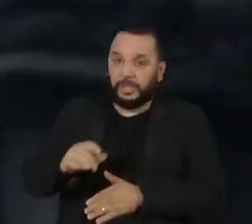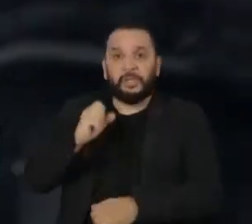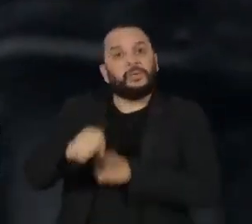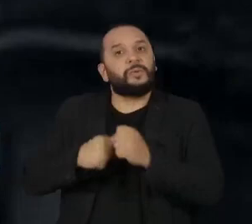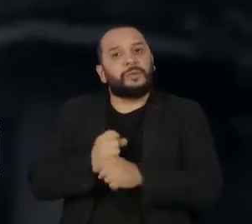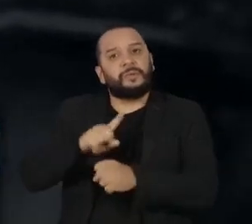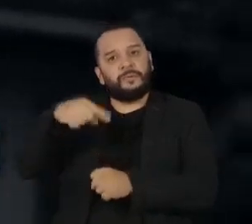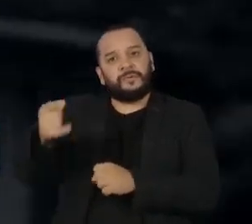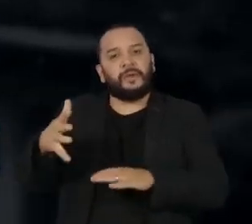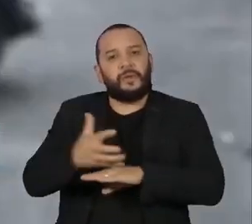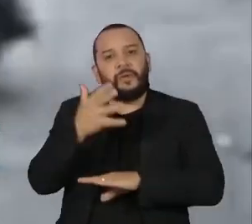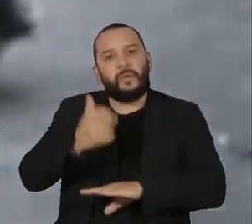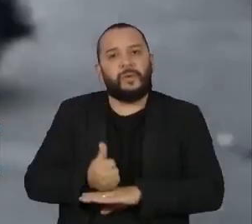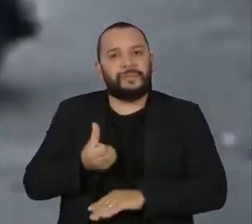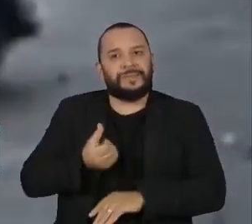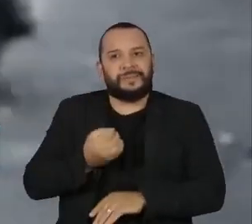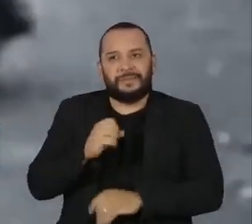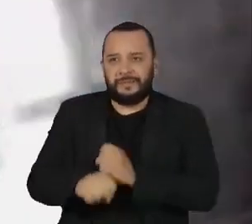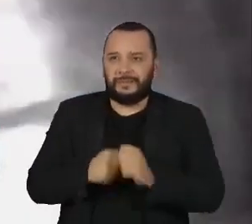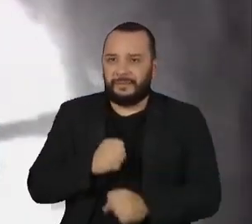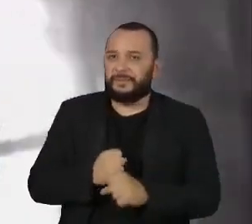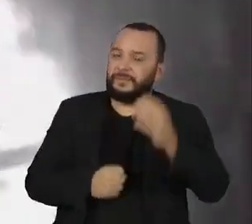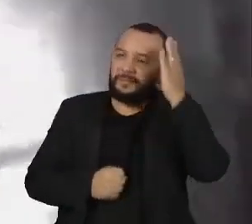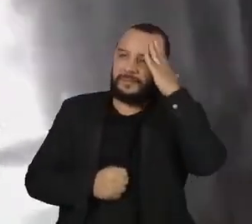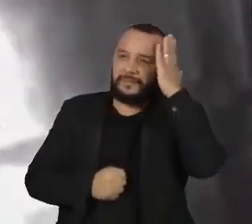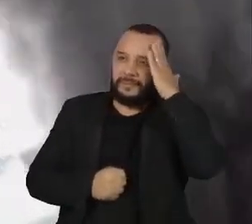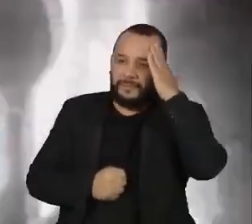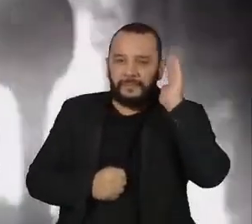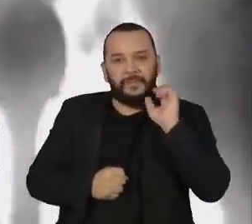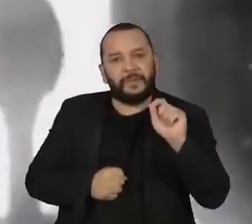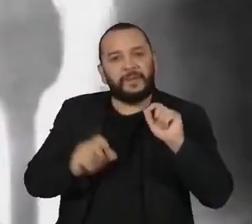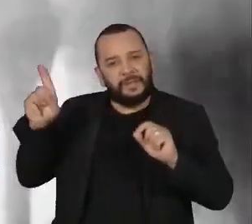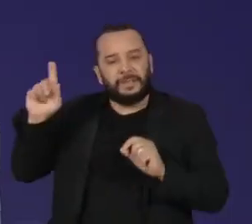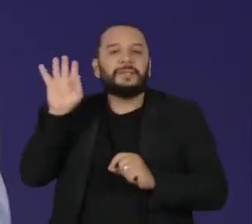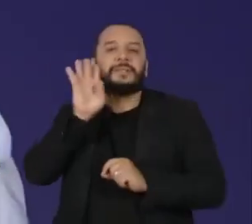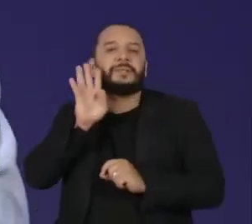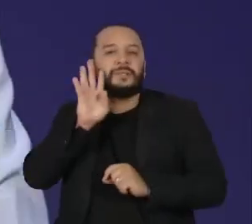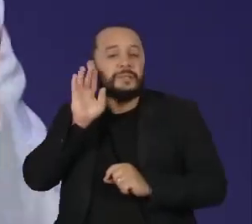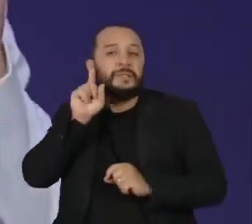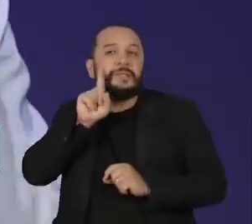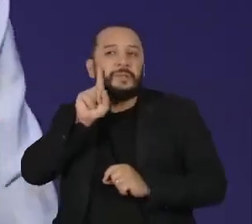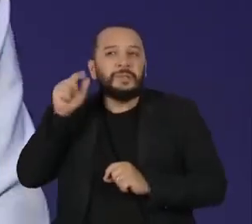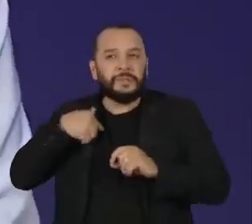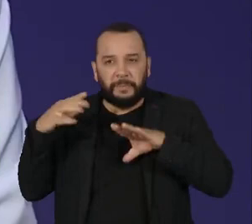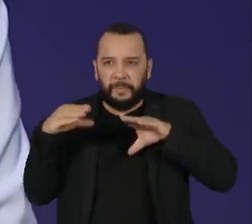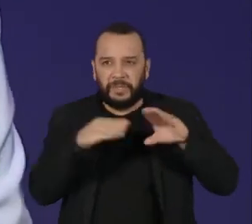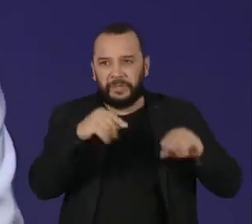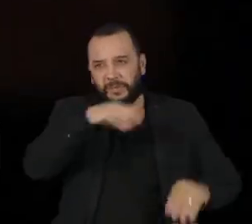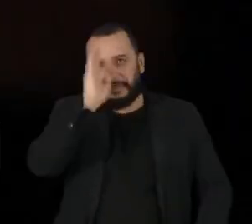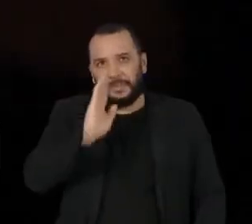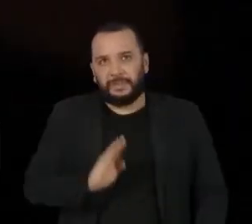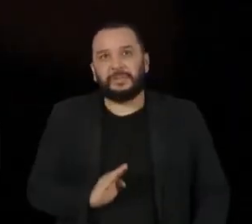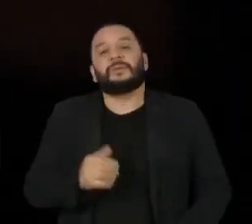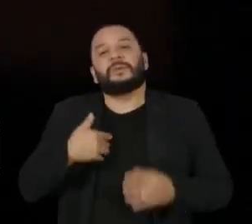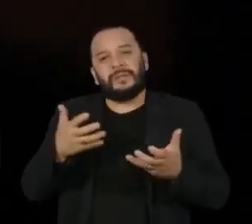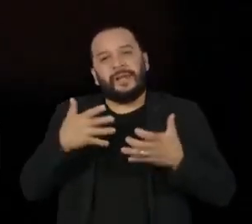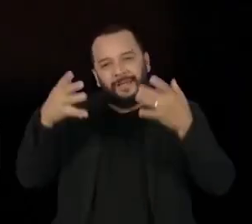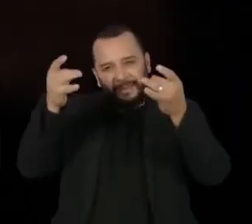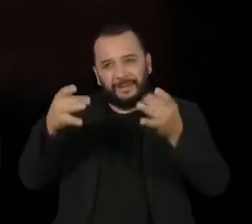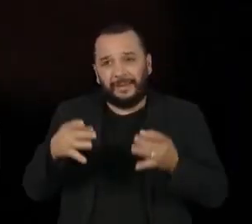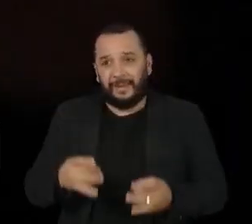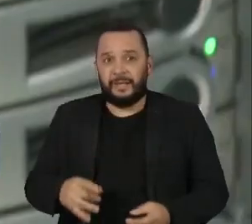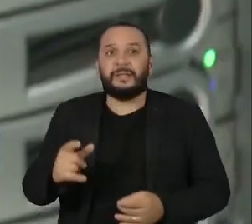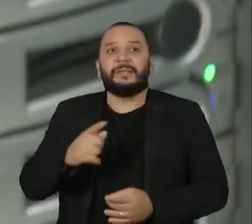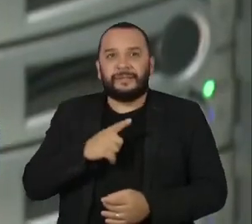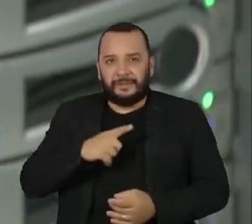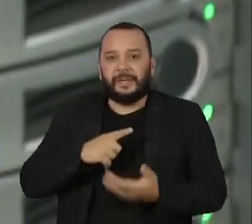o golpe completará 60 anos. Já se sabe da participação americana. Ocasio quer agora detalhes. Arquivos vazados pelo